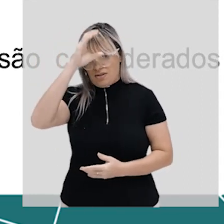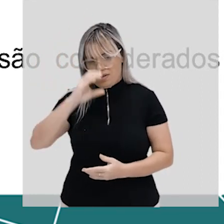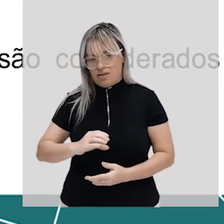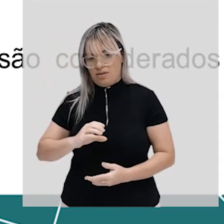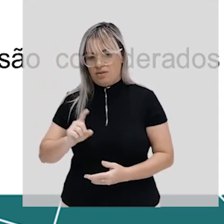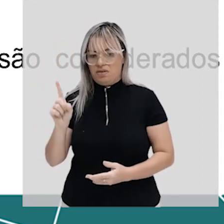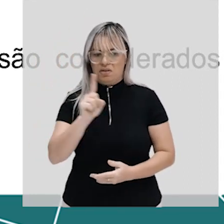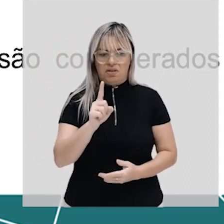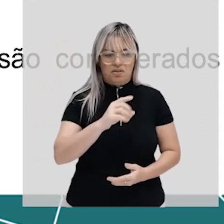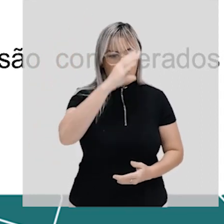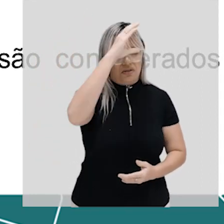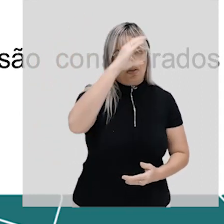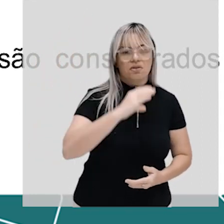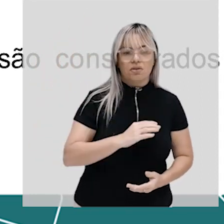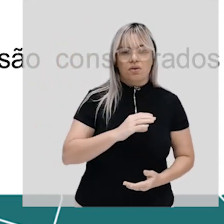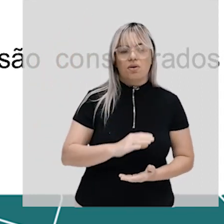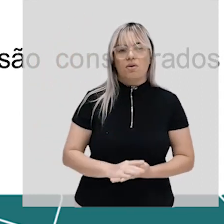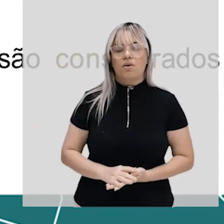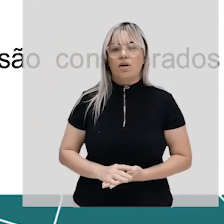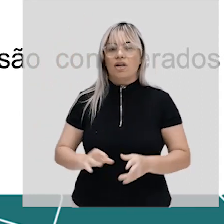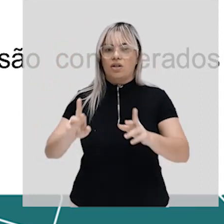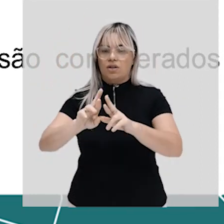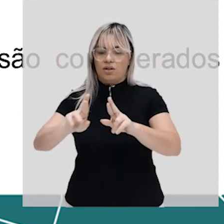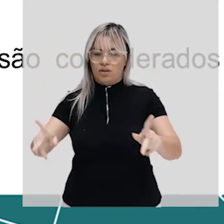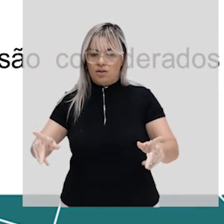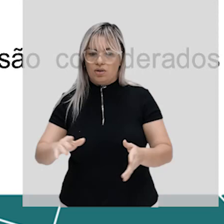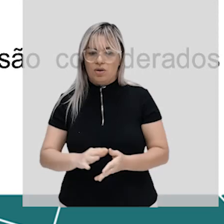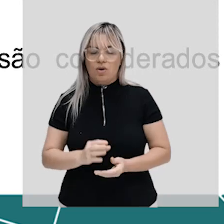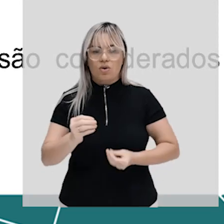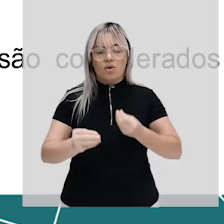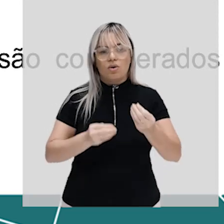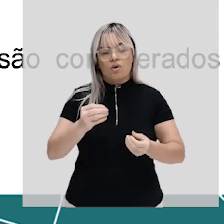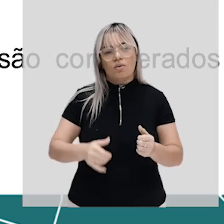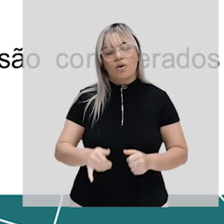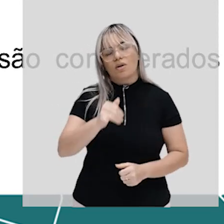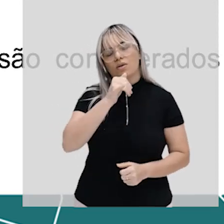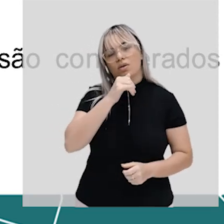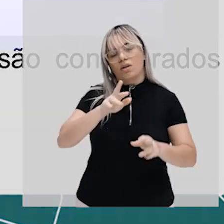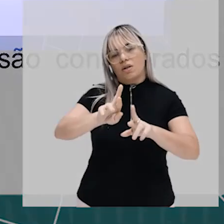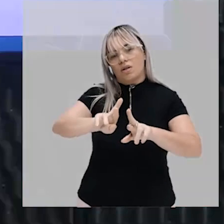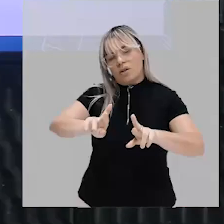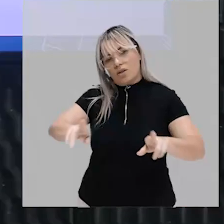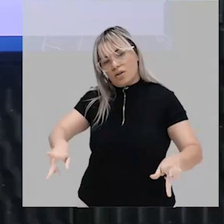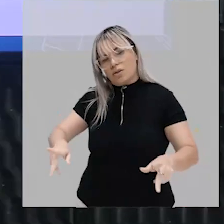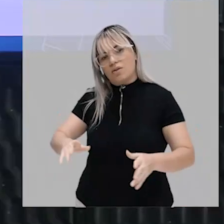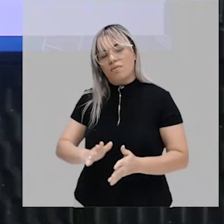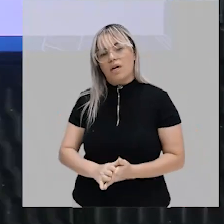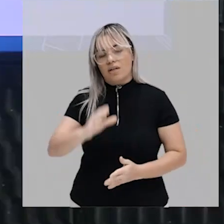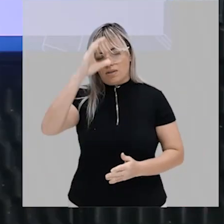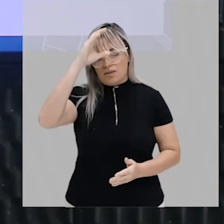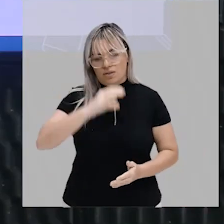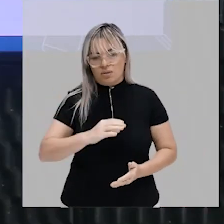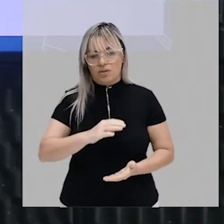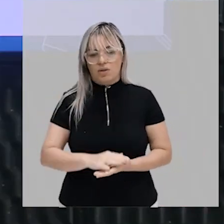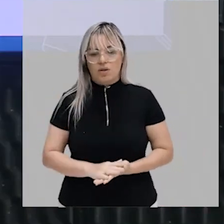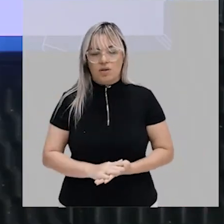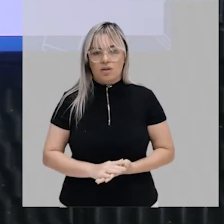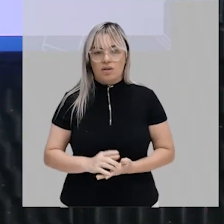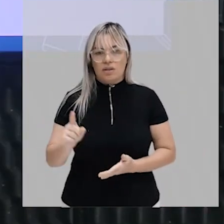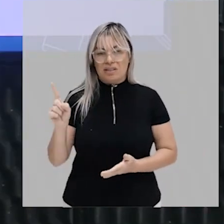nem todo mundo por exemplo que era nascido naquela cidade ou país necessariamente era visto como cidadão daquele